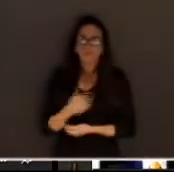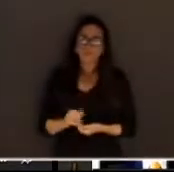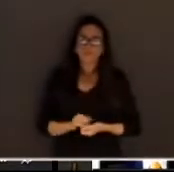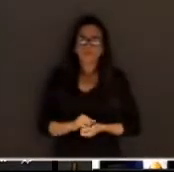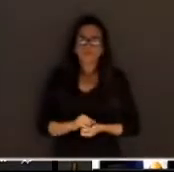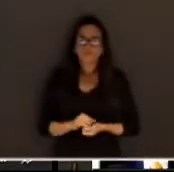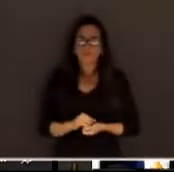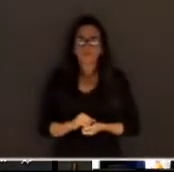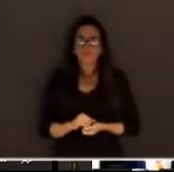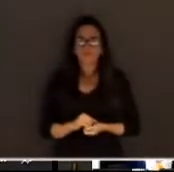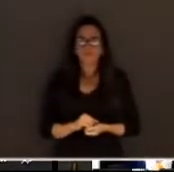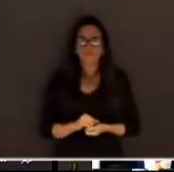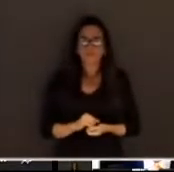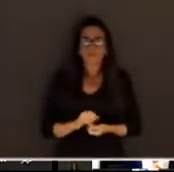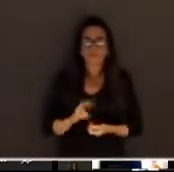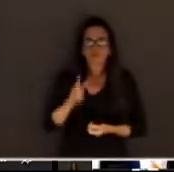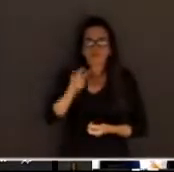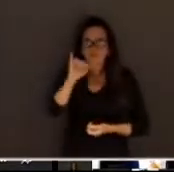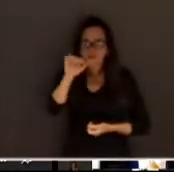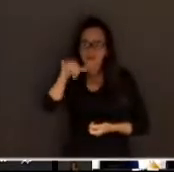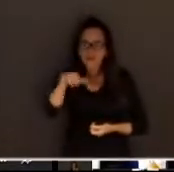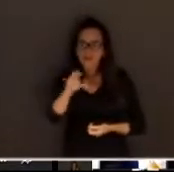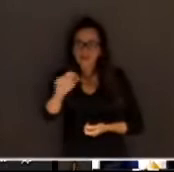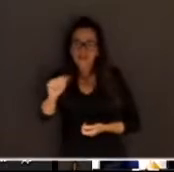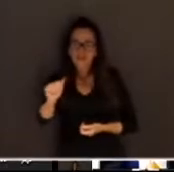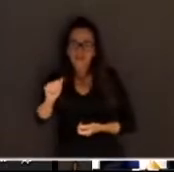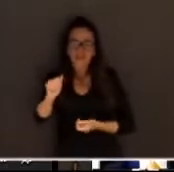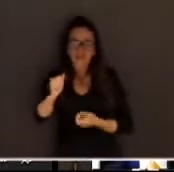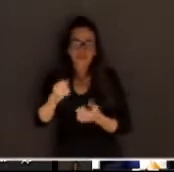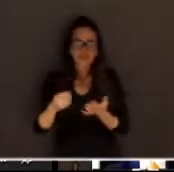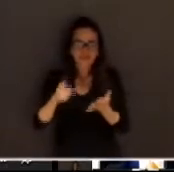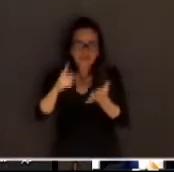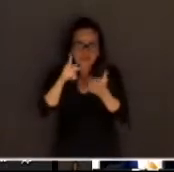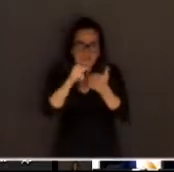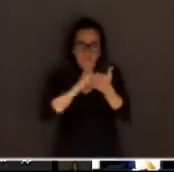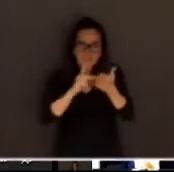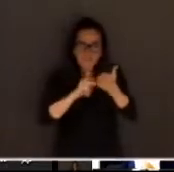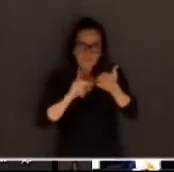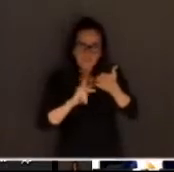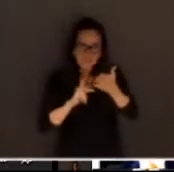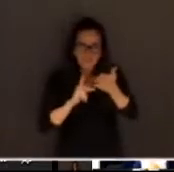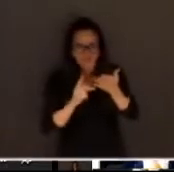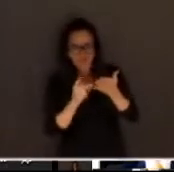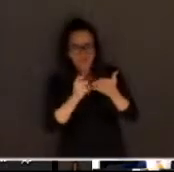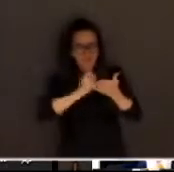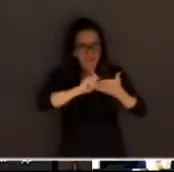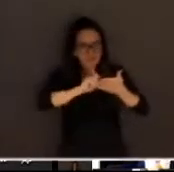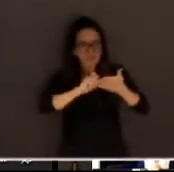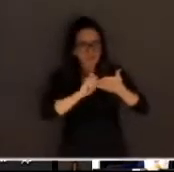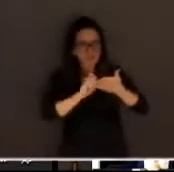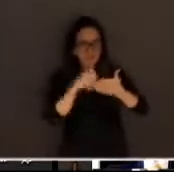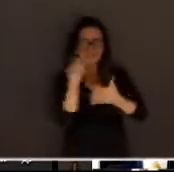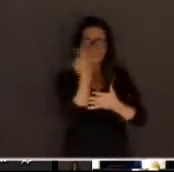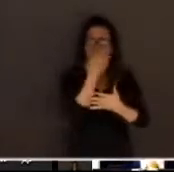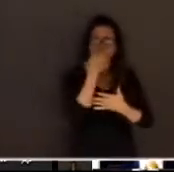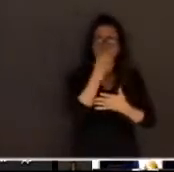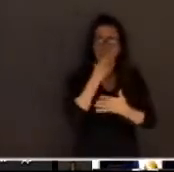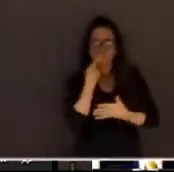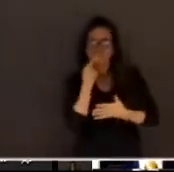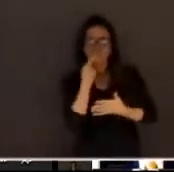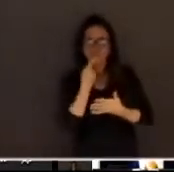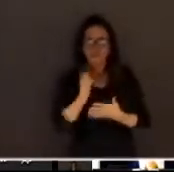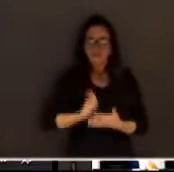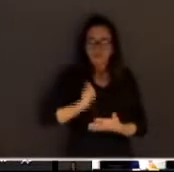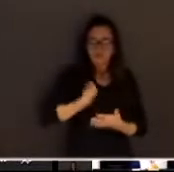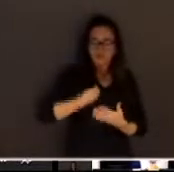Vinícius de Moraes, o nosso poetinha, ele escreveu, cantou, falou que a vida é